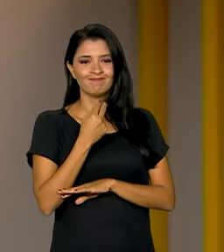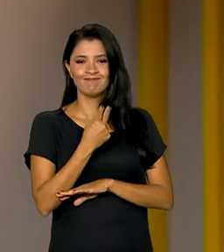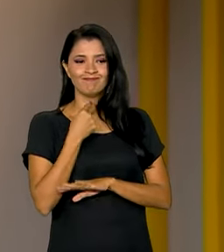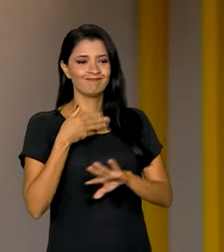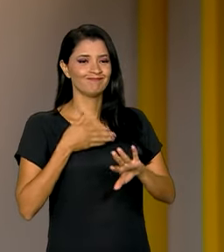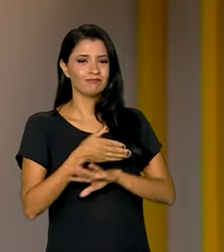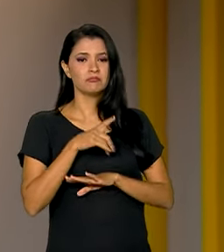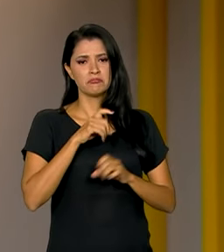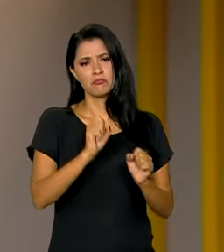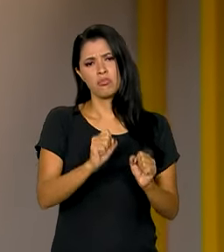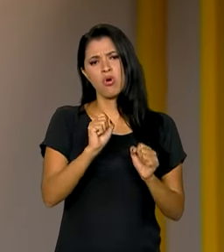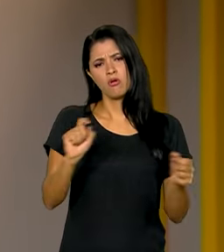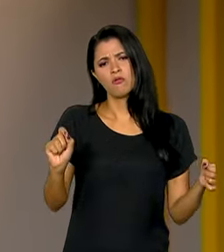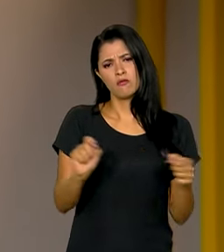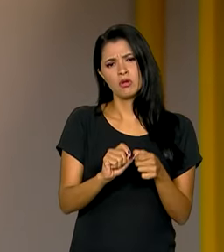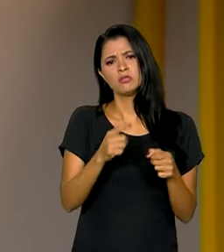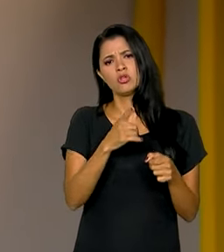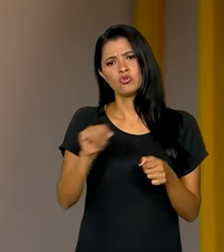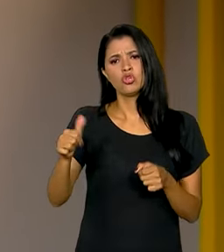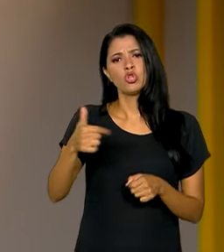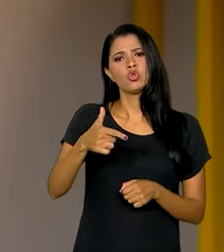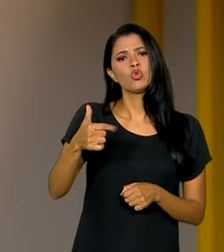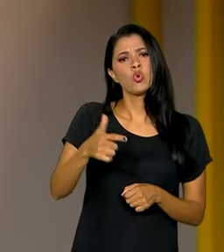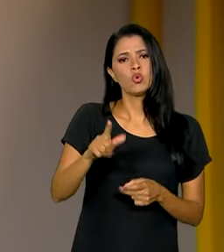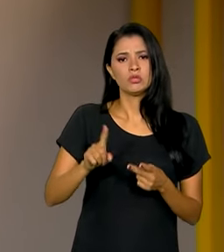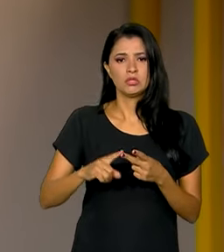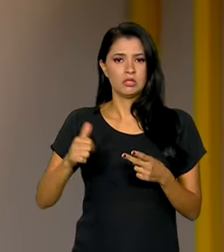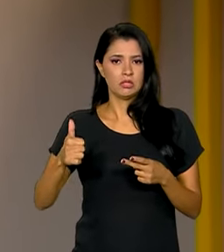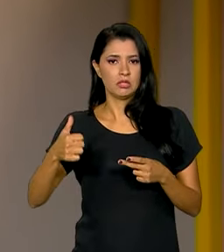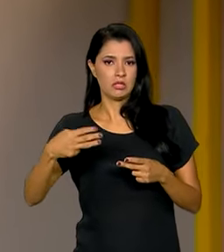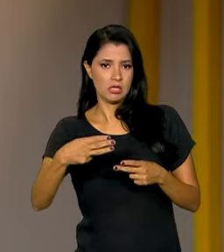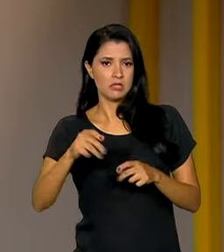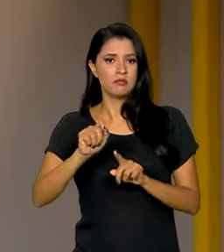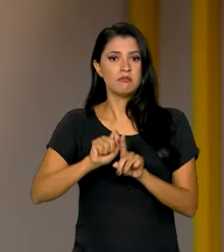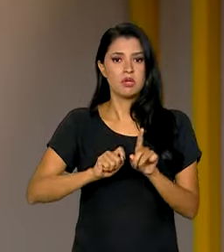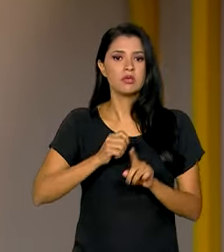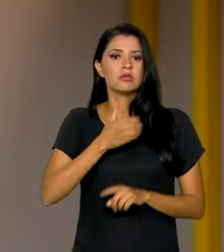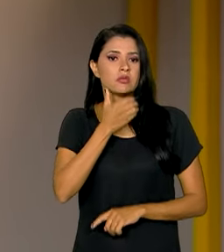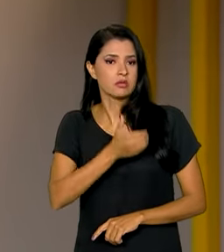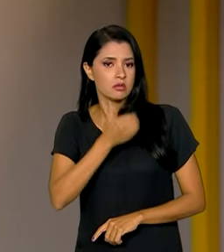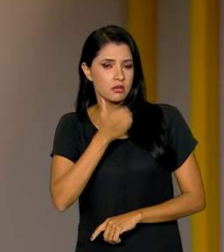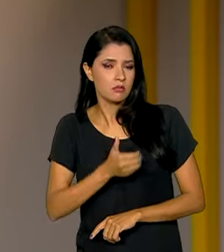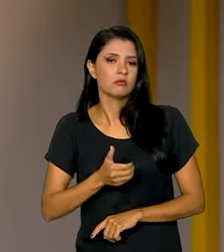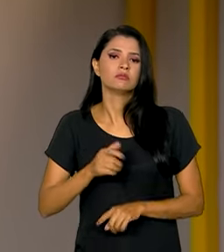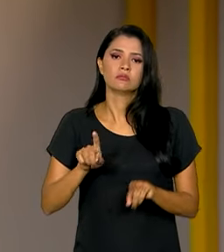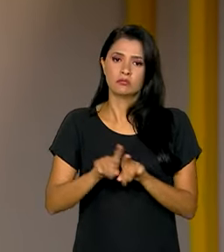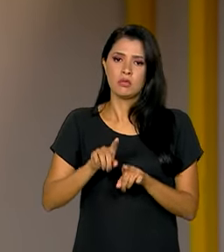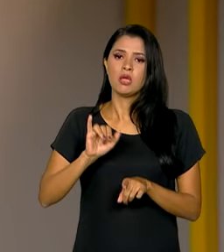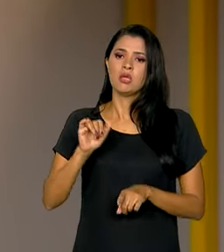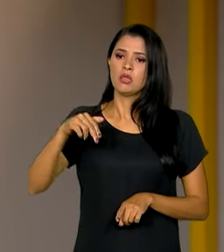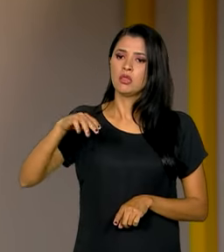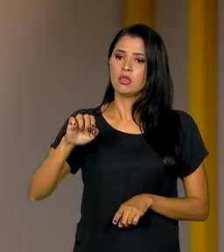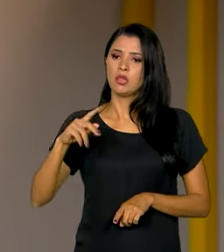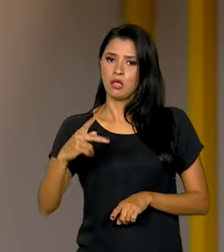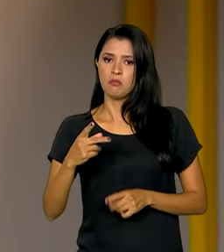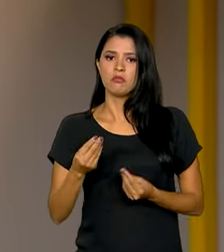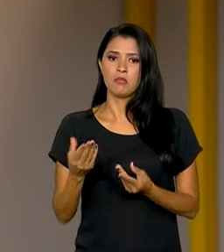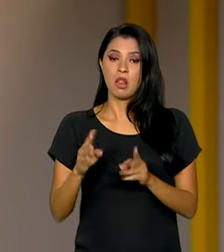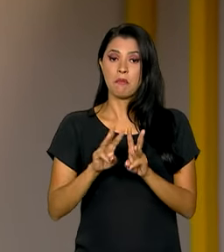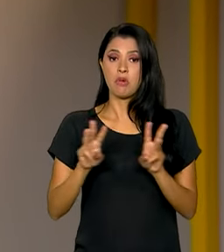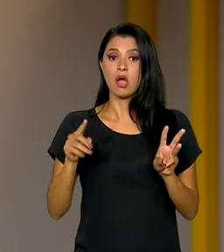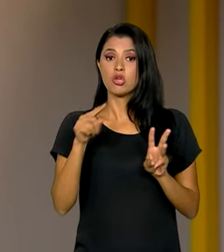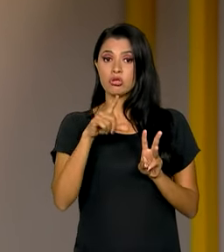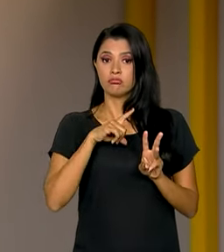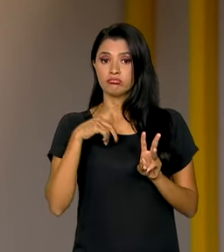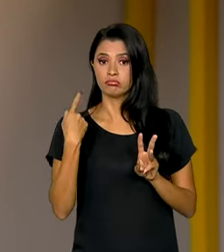prova, poderão fazer o exame nos dias 12 e 13 de dezembro. O Inep disponibilizará na página do